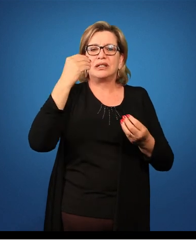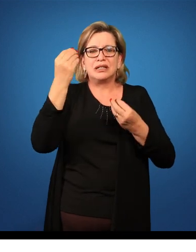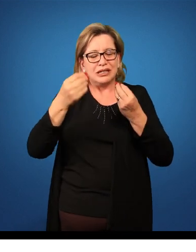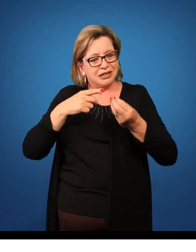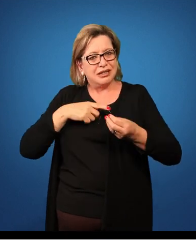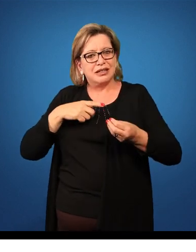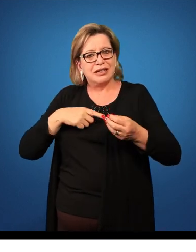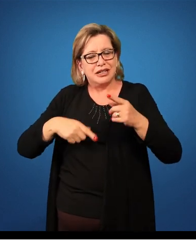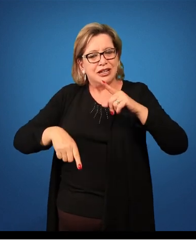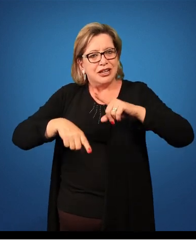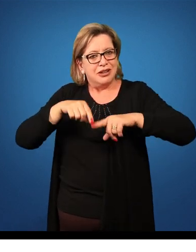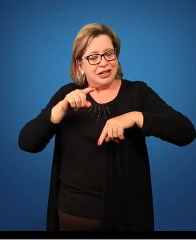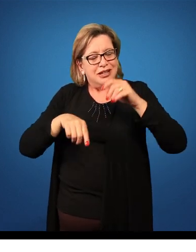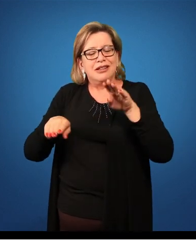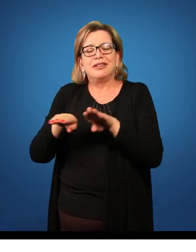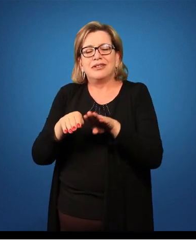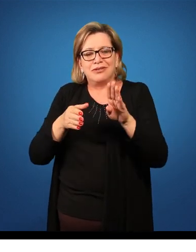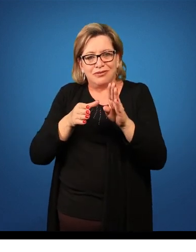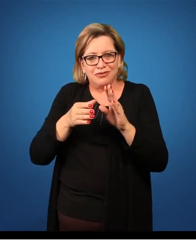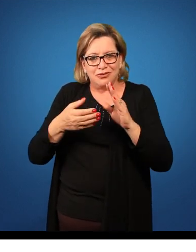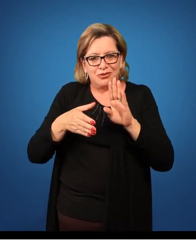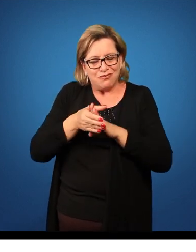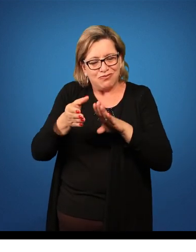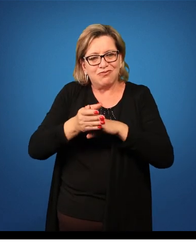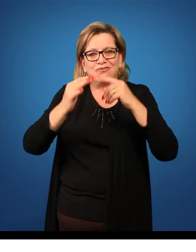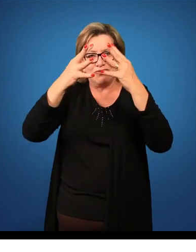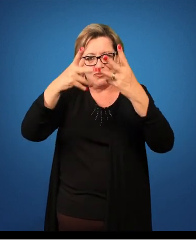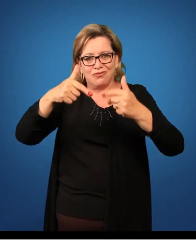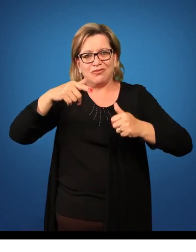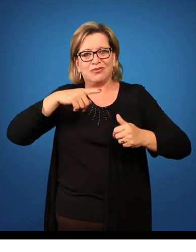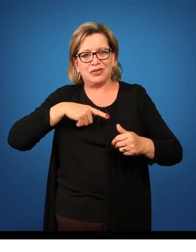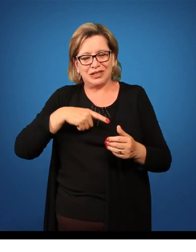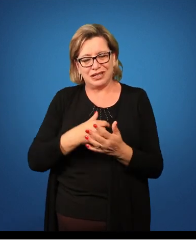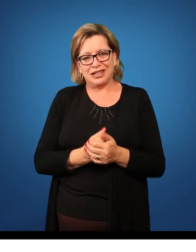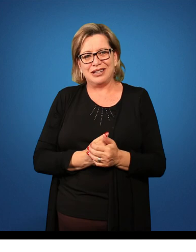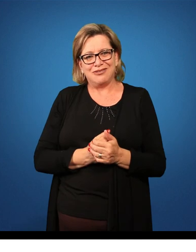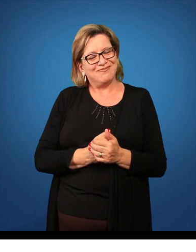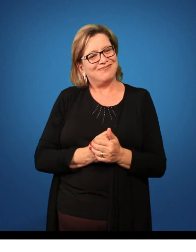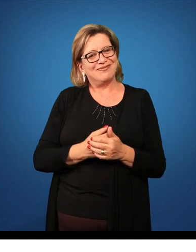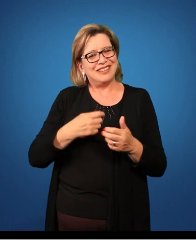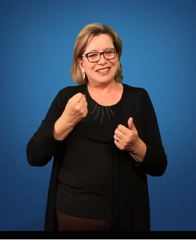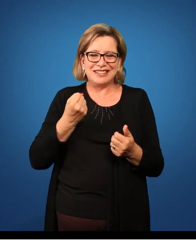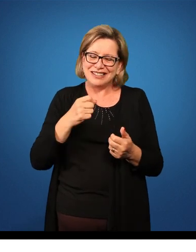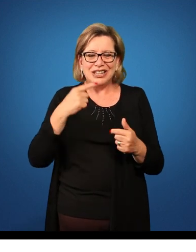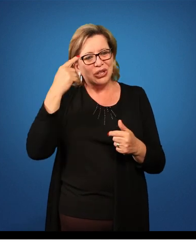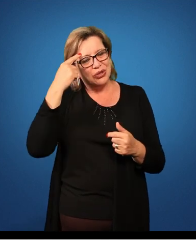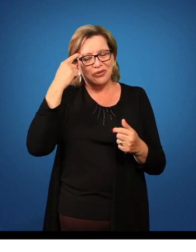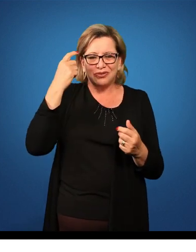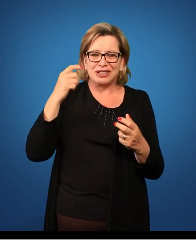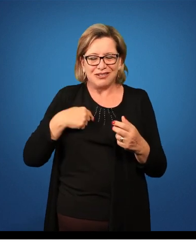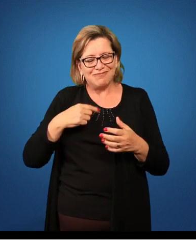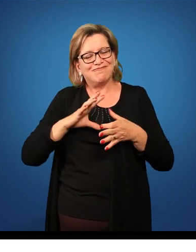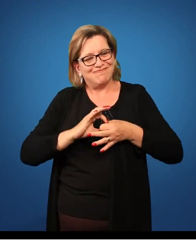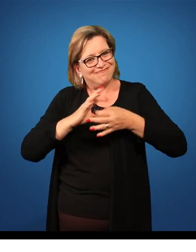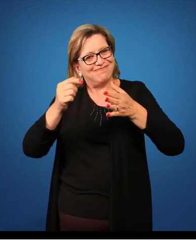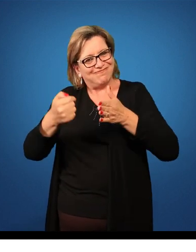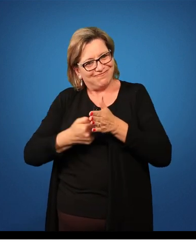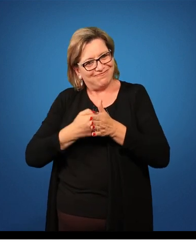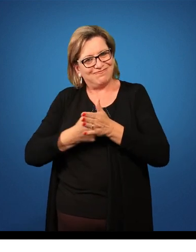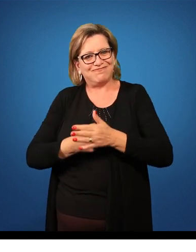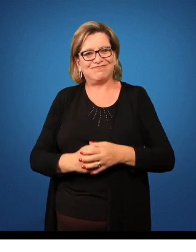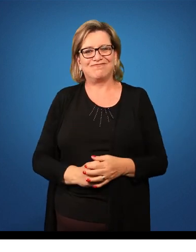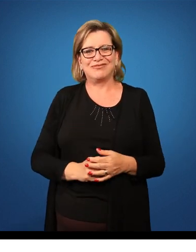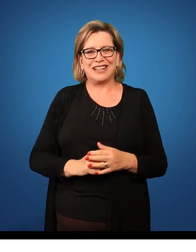vão ter todas as orientações para vocês. Então, é isso. Qualquer dúvida, estaremos à disposição de